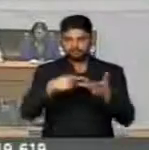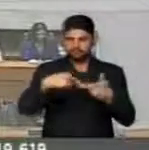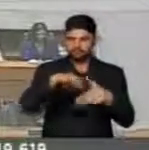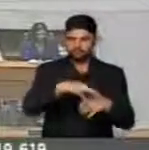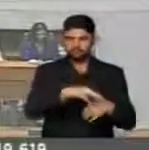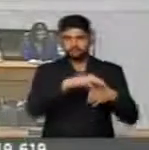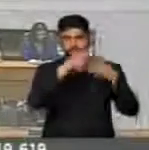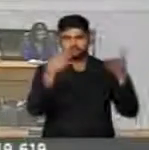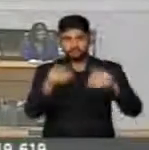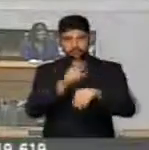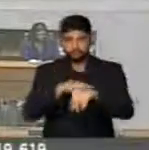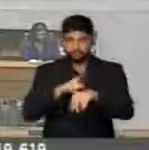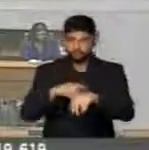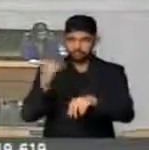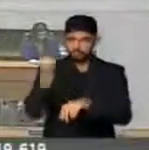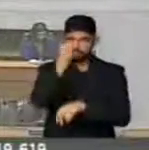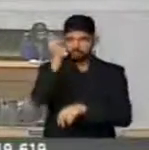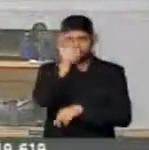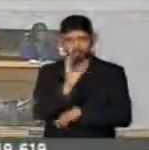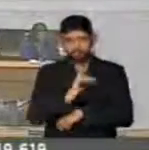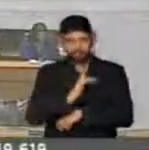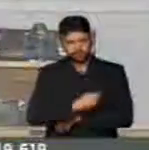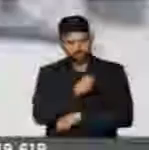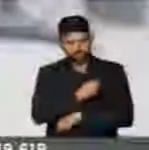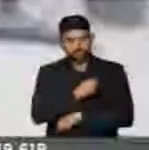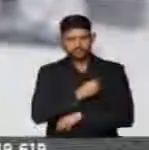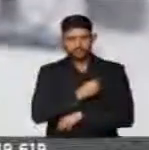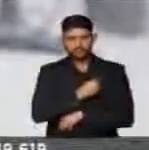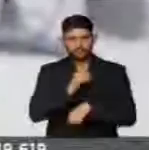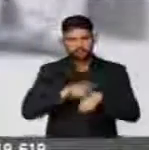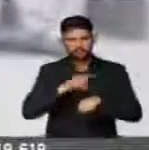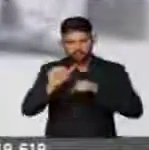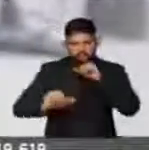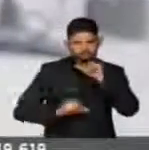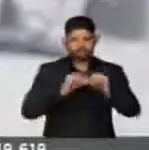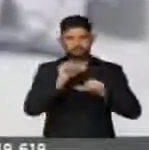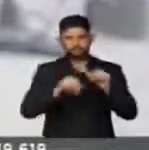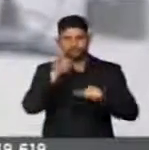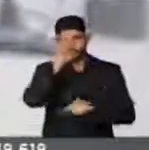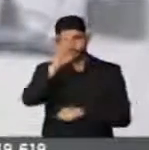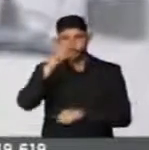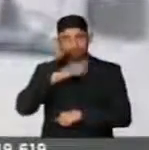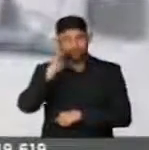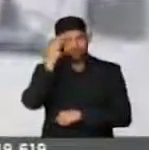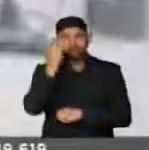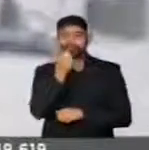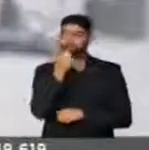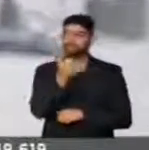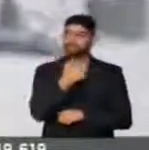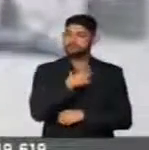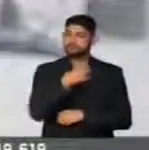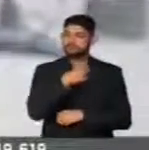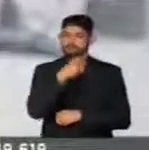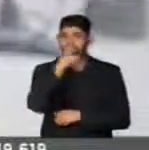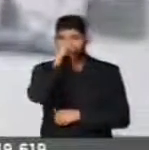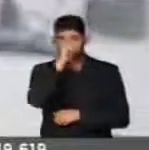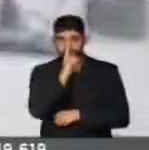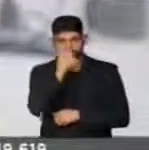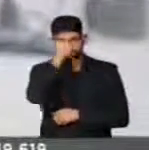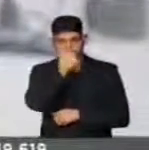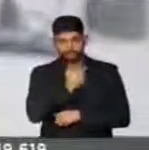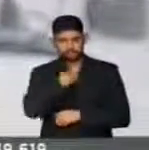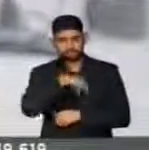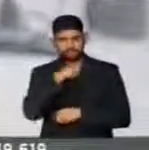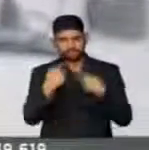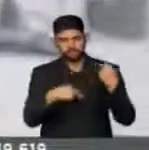líderes esse momento que o país está vivendo, momento da mudança. E V. Exª compreendeu muito bem pelo perfil que